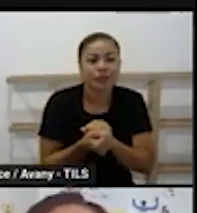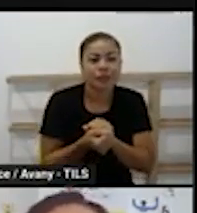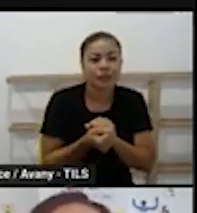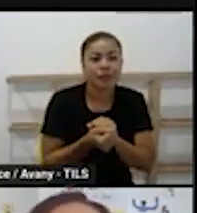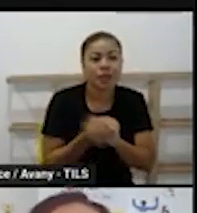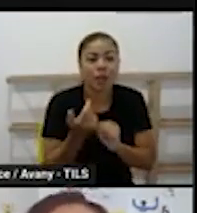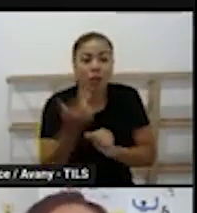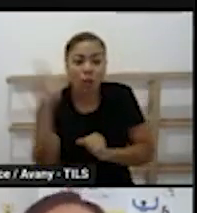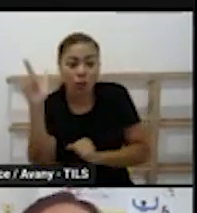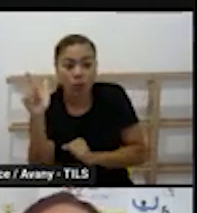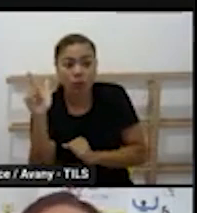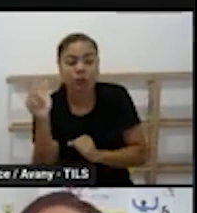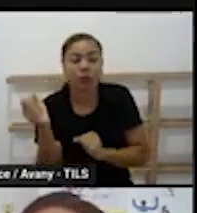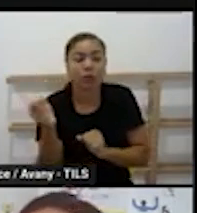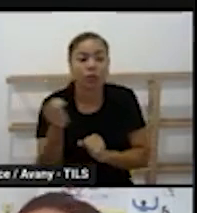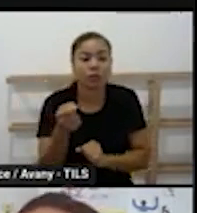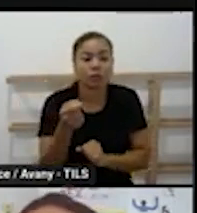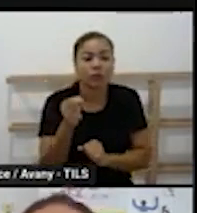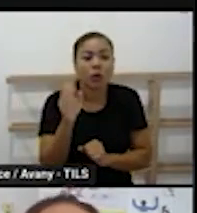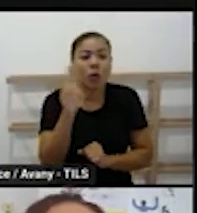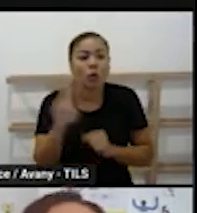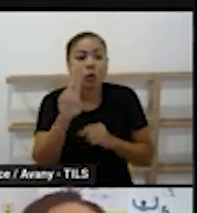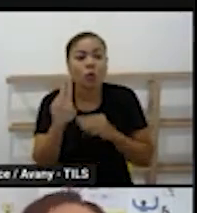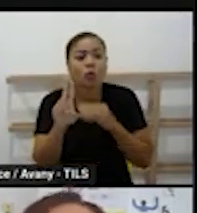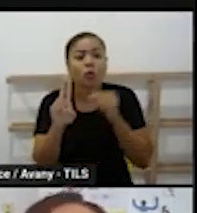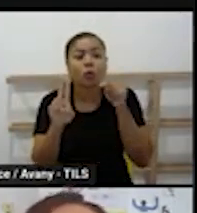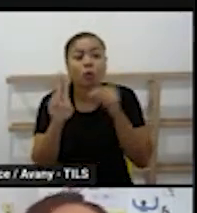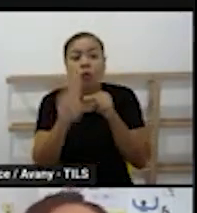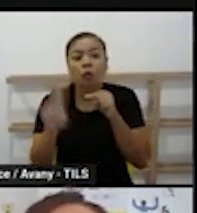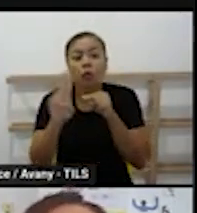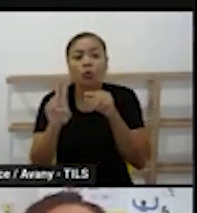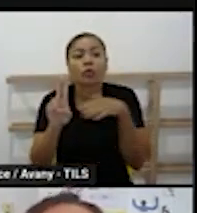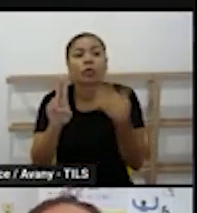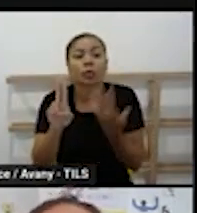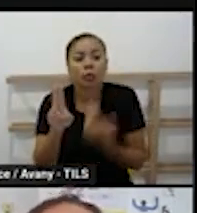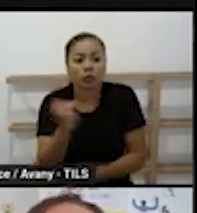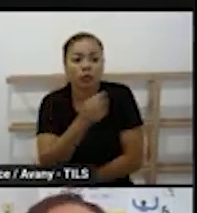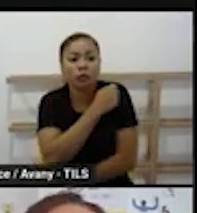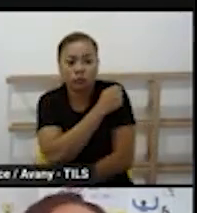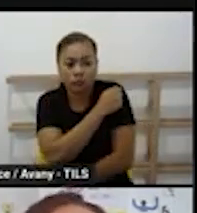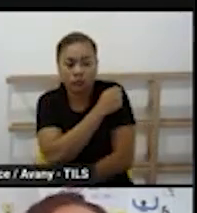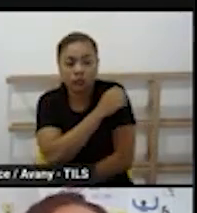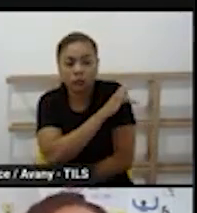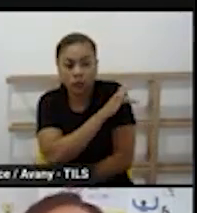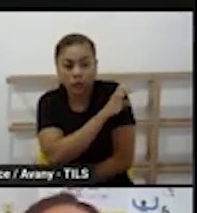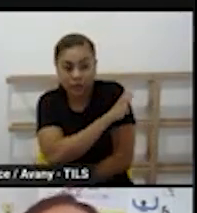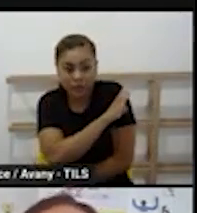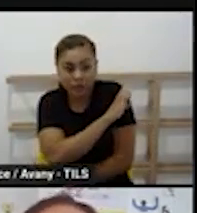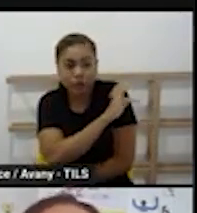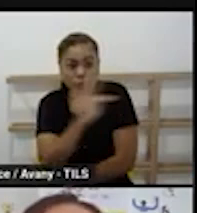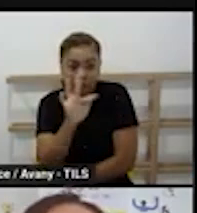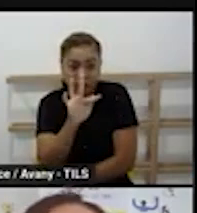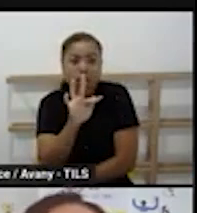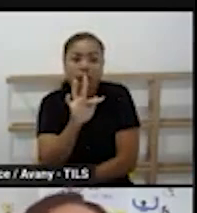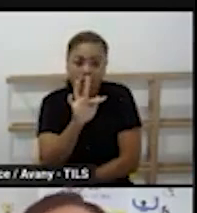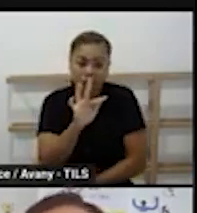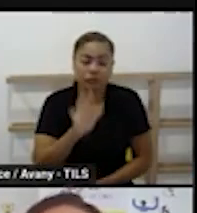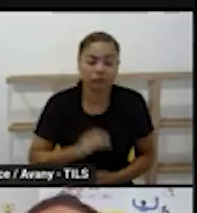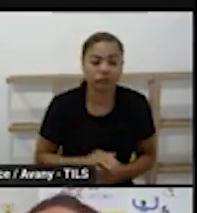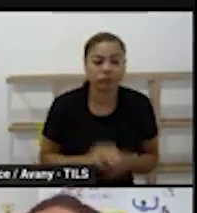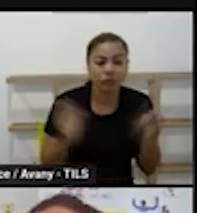antigamente que se usava série quando a gente tem mais de um grupo e faixas etárias de frente a chama turmas